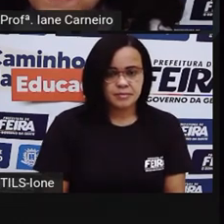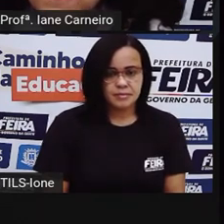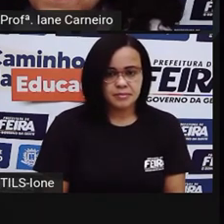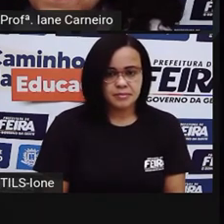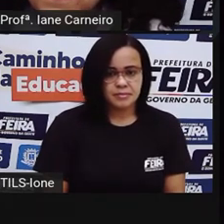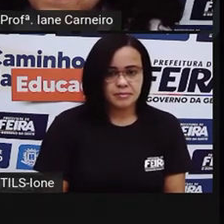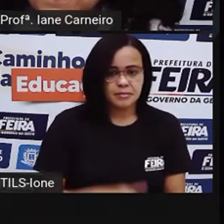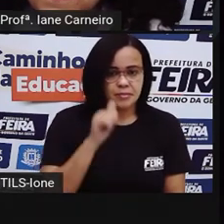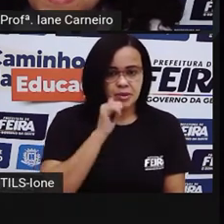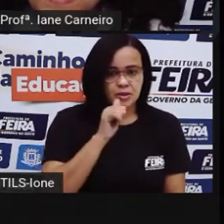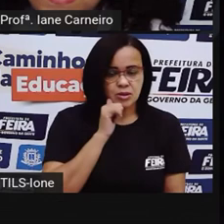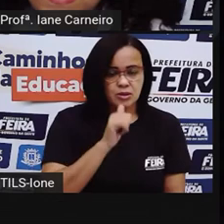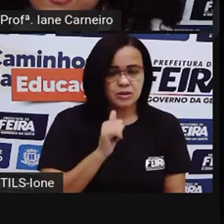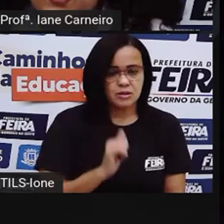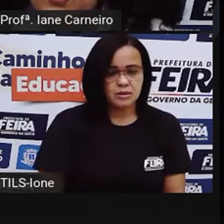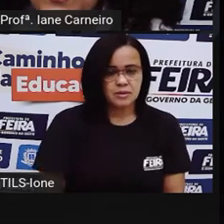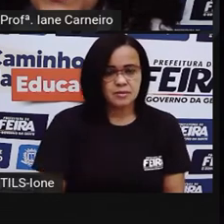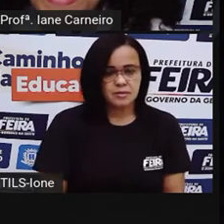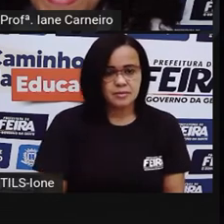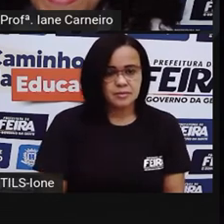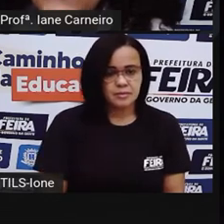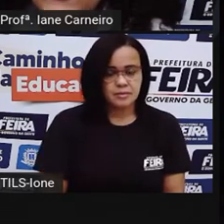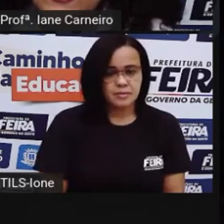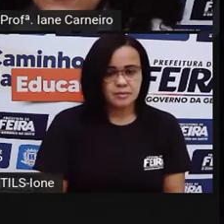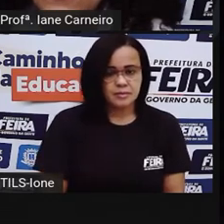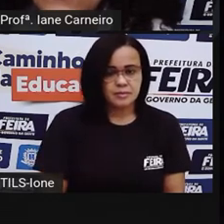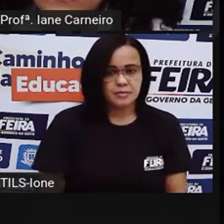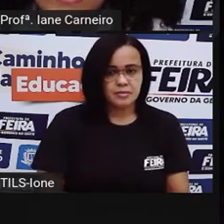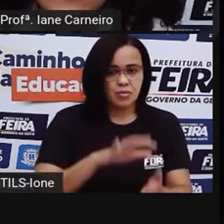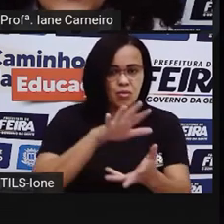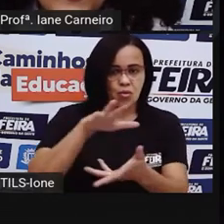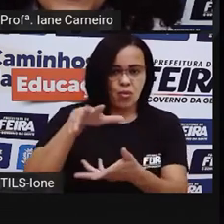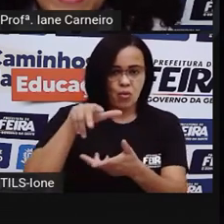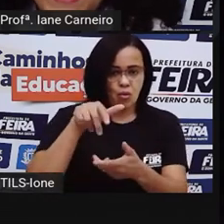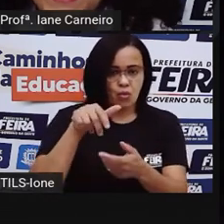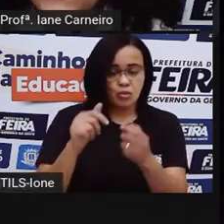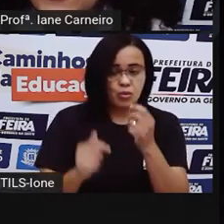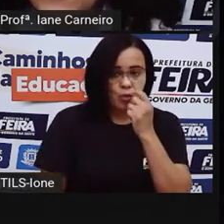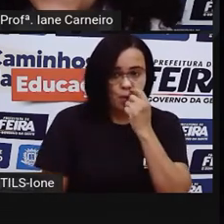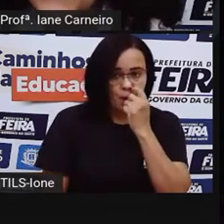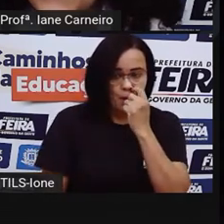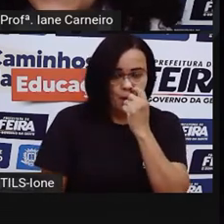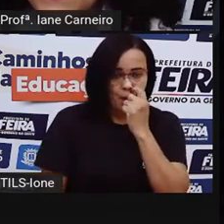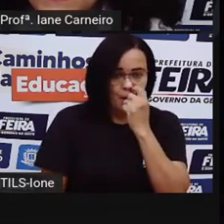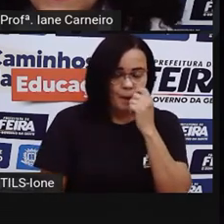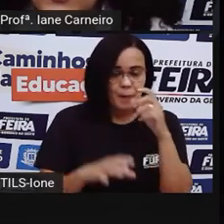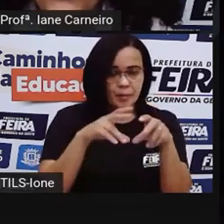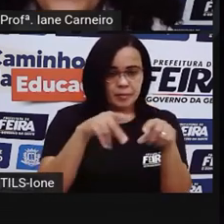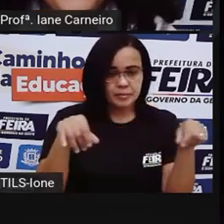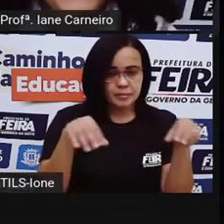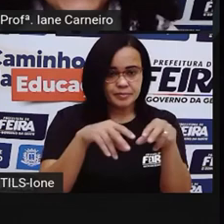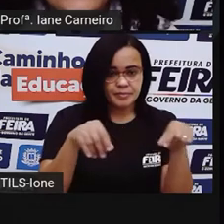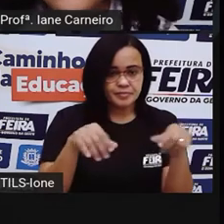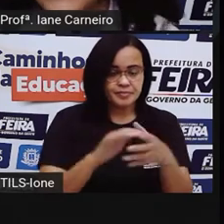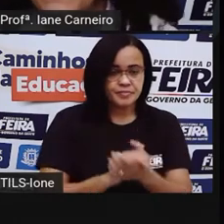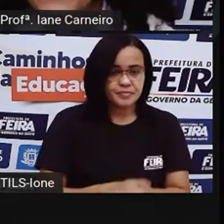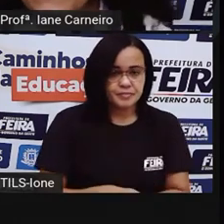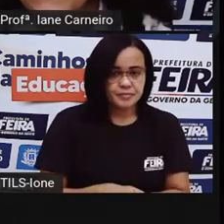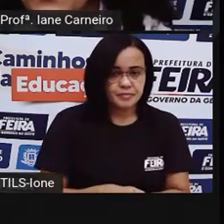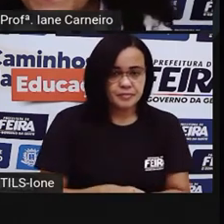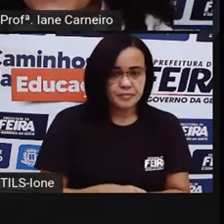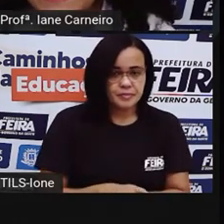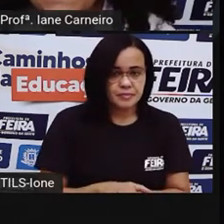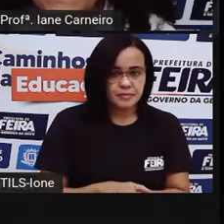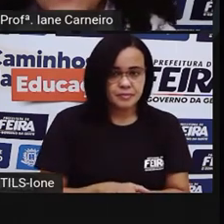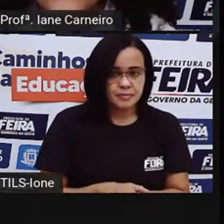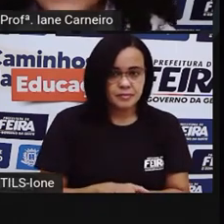Menina. O globo terrestre, ó. Aqui o globo terrestre. O piso, né? A Pró nem